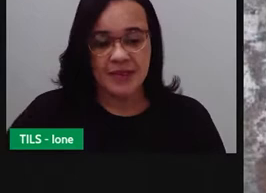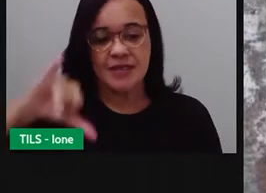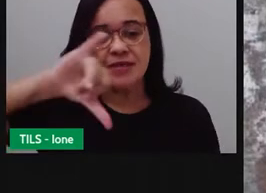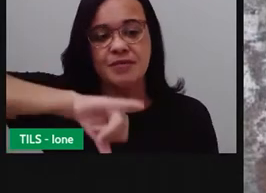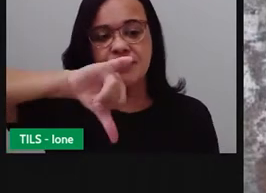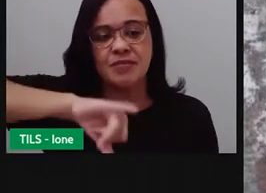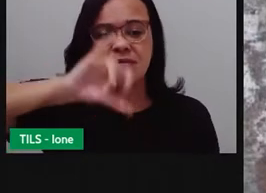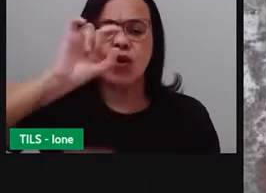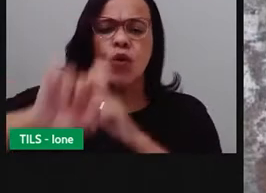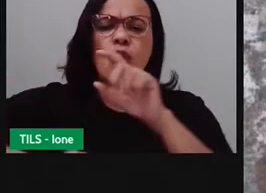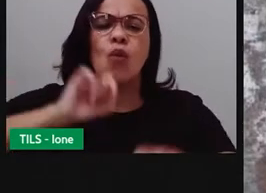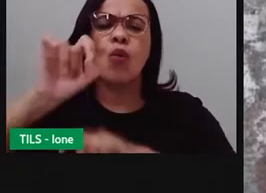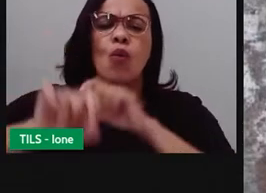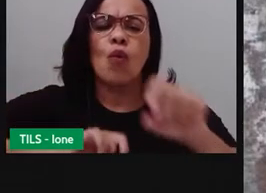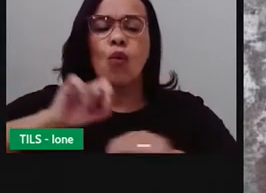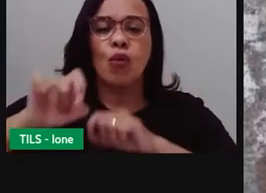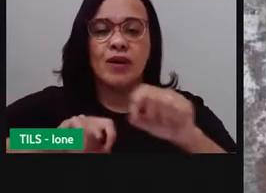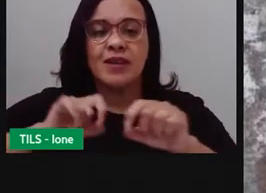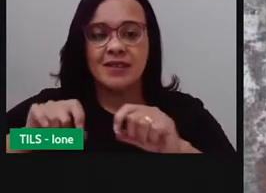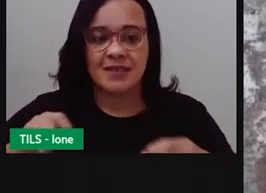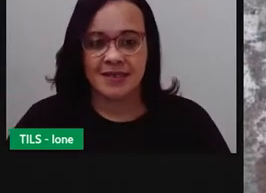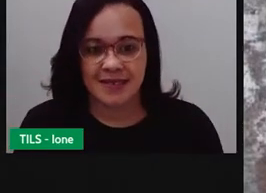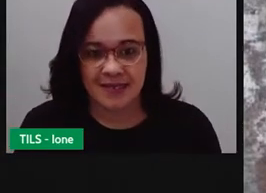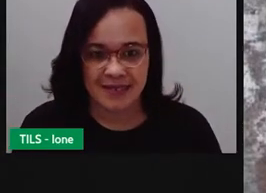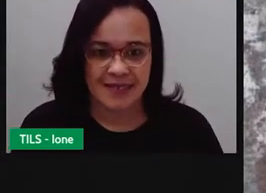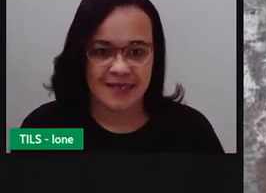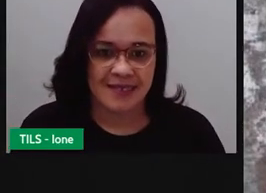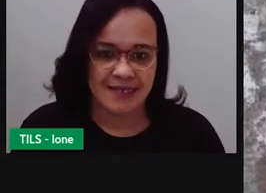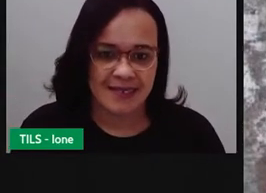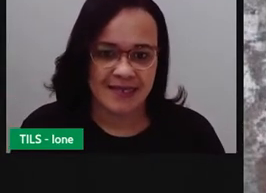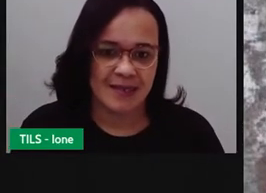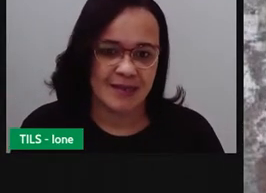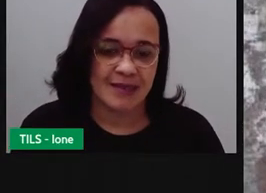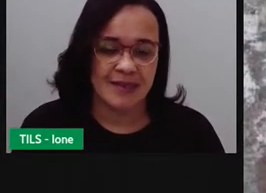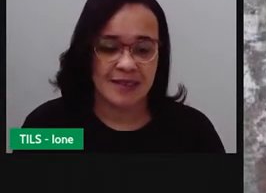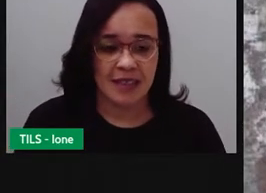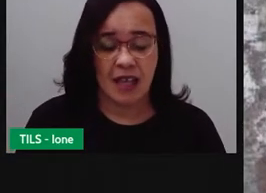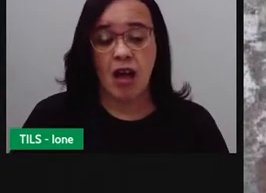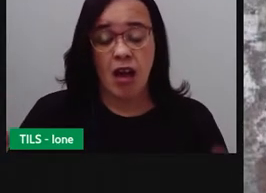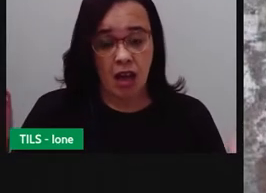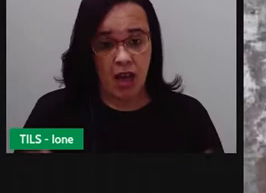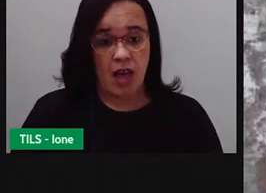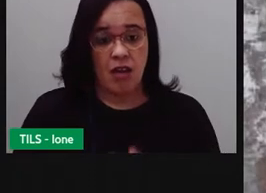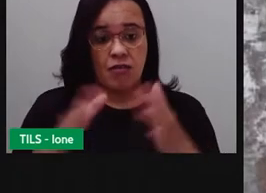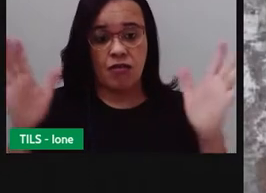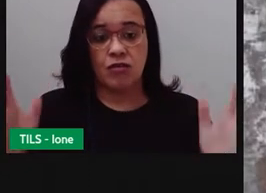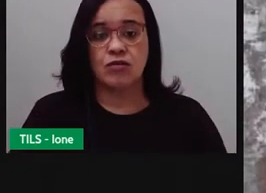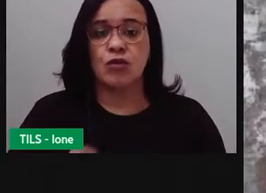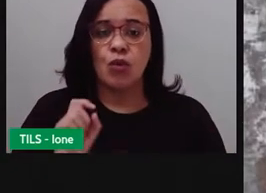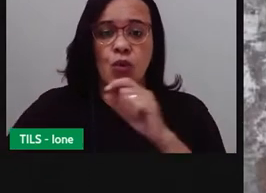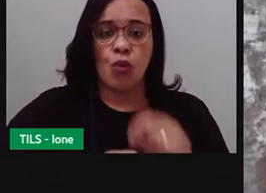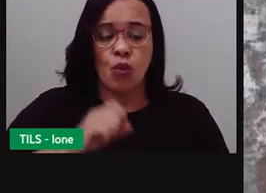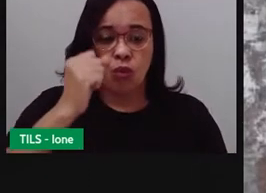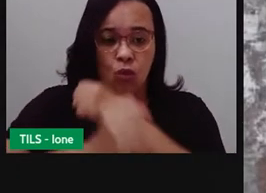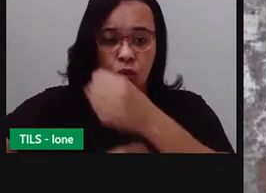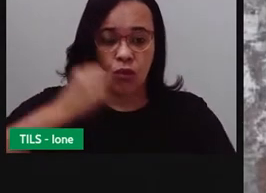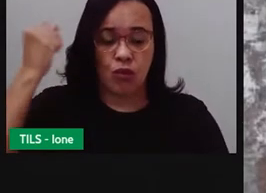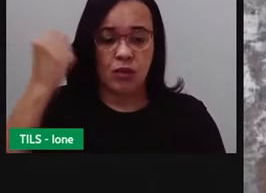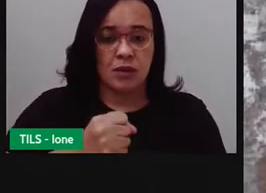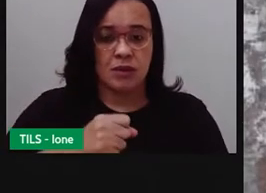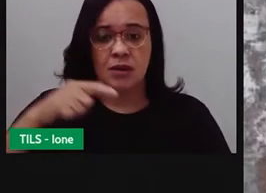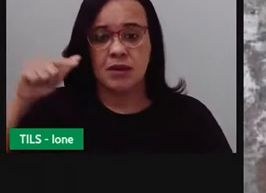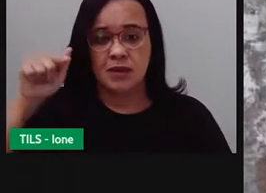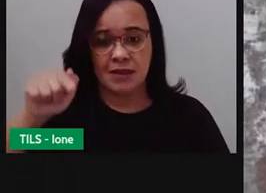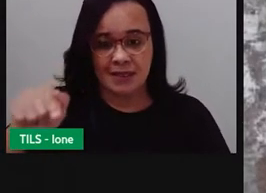O centro de abastecimento foi inaugurado no dia